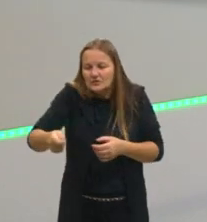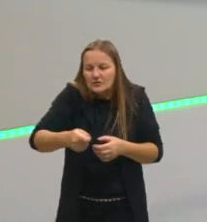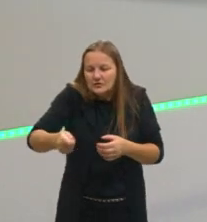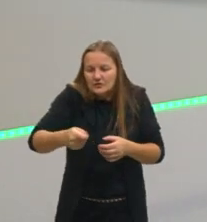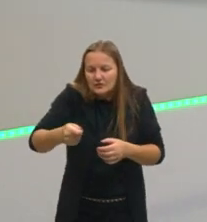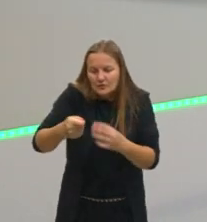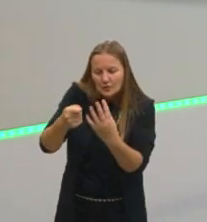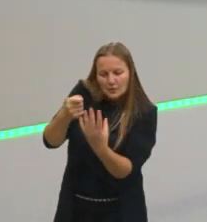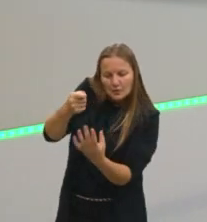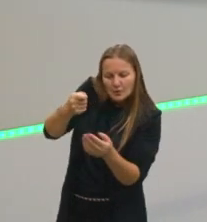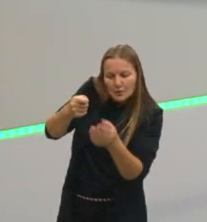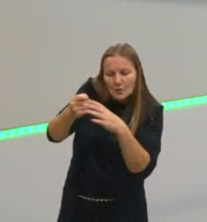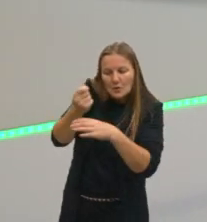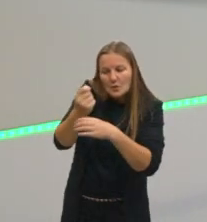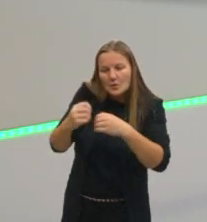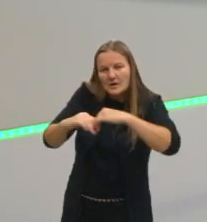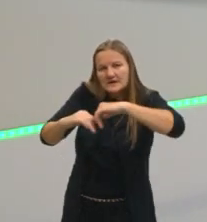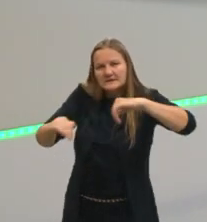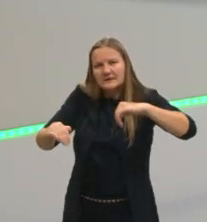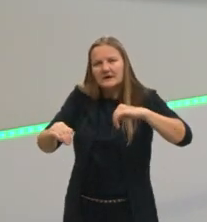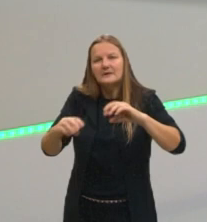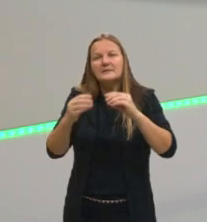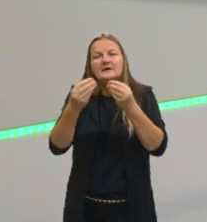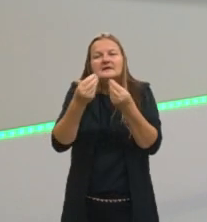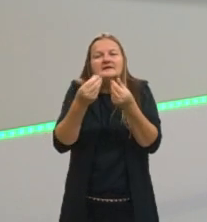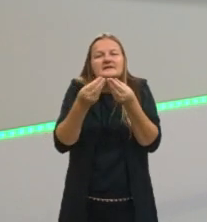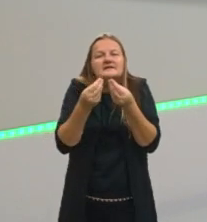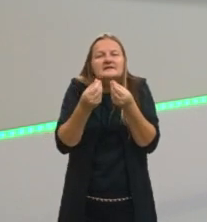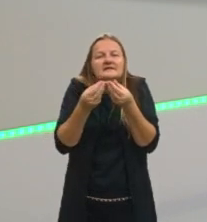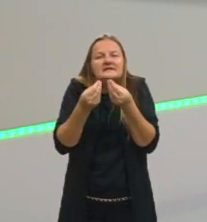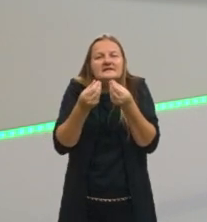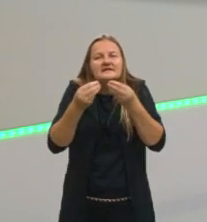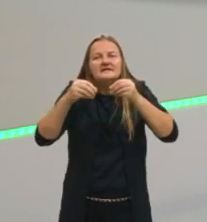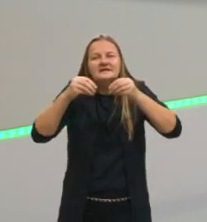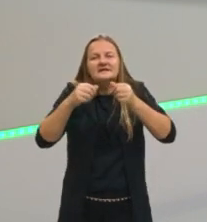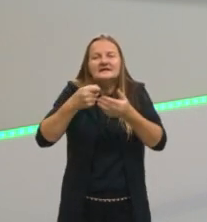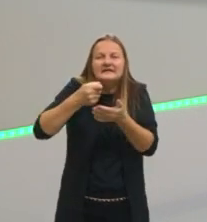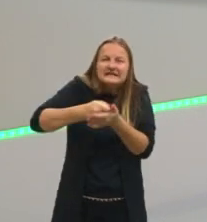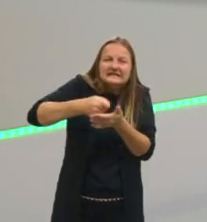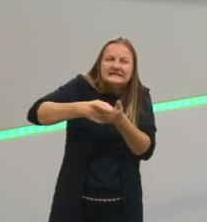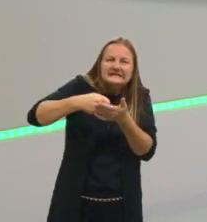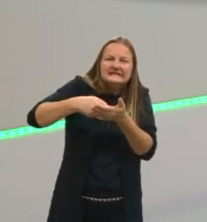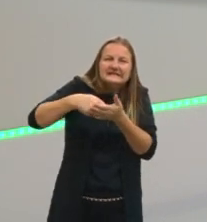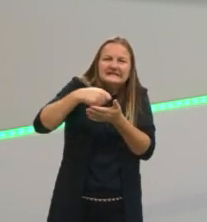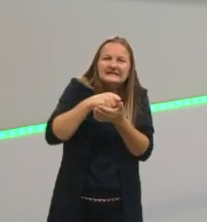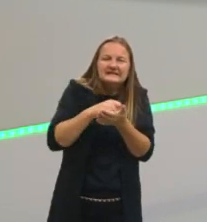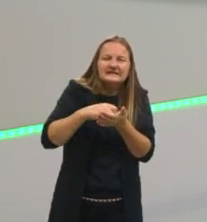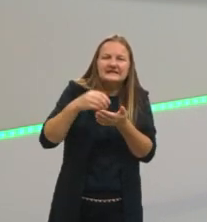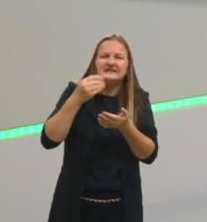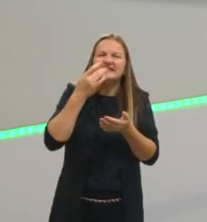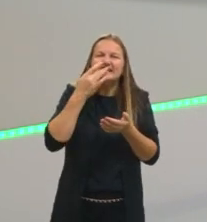nada fora, a gente não tira os sólidos grosseiros. O que a gente faz? A gente esmaga a bolinha da farinha, a gente desmancha